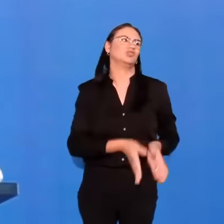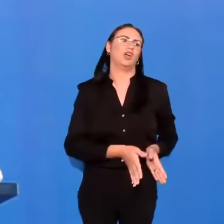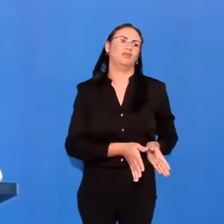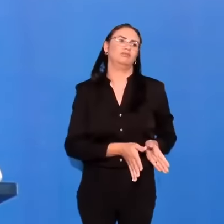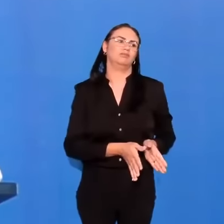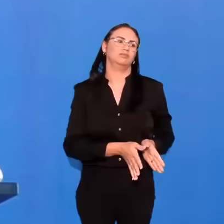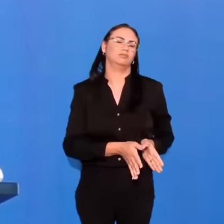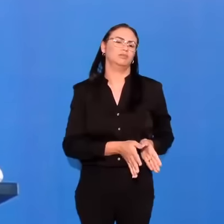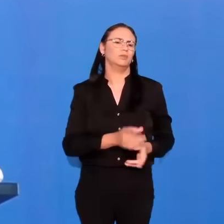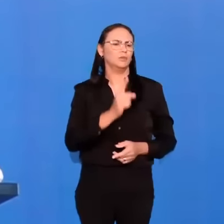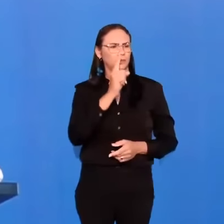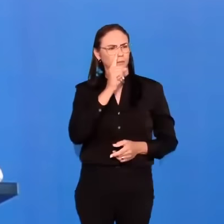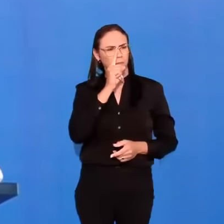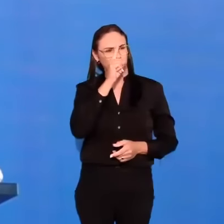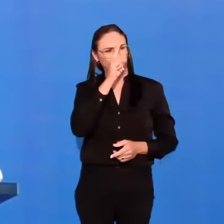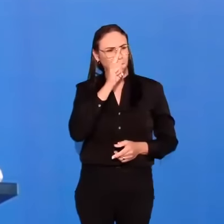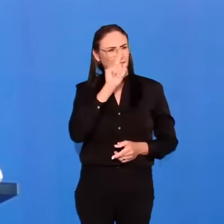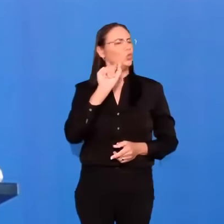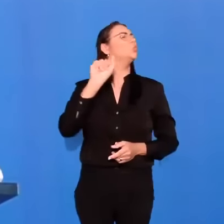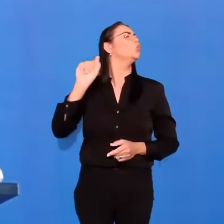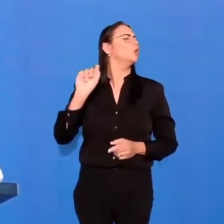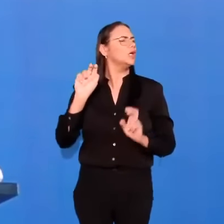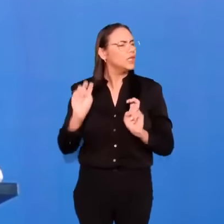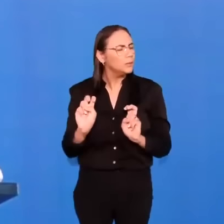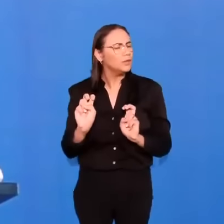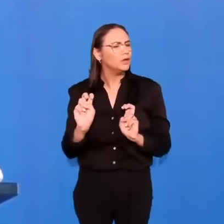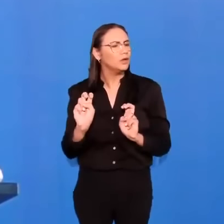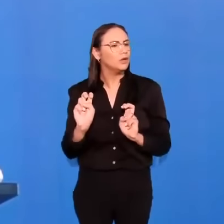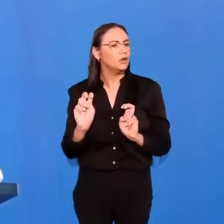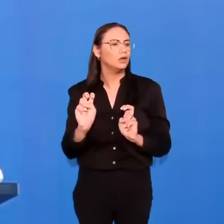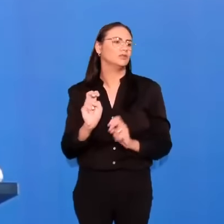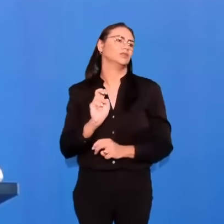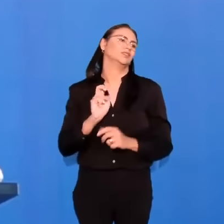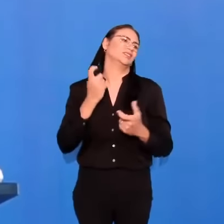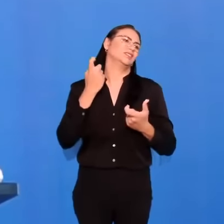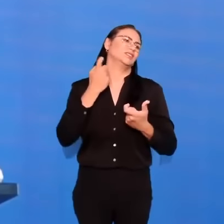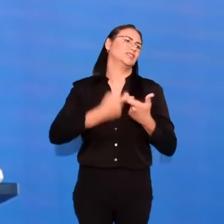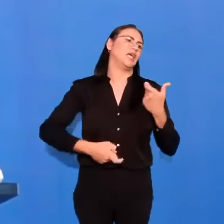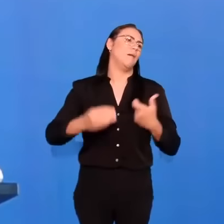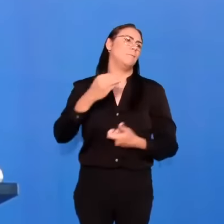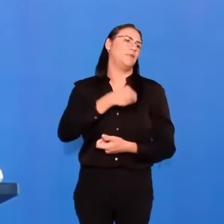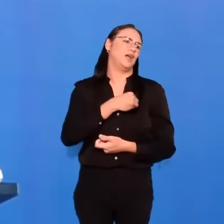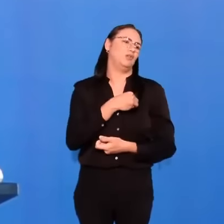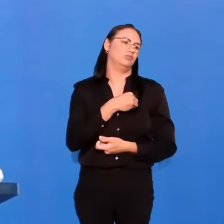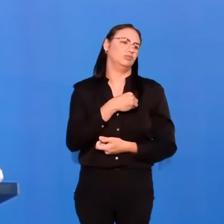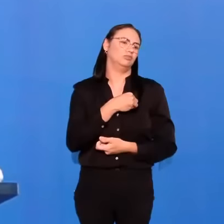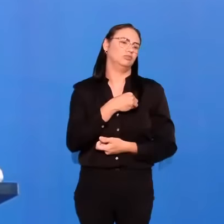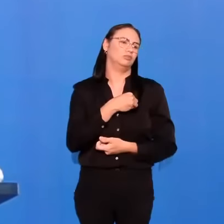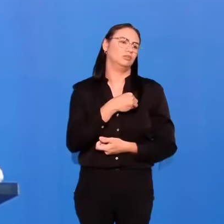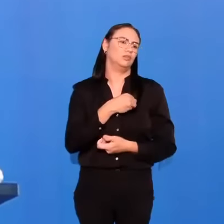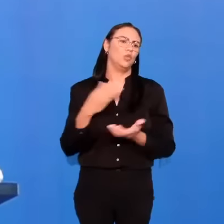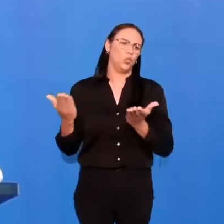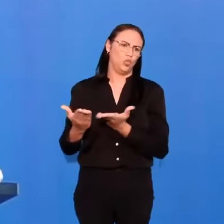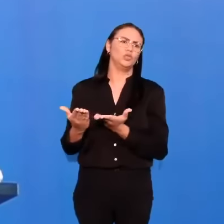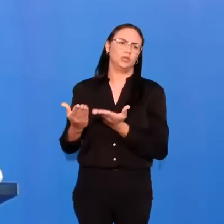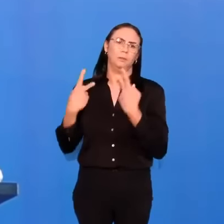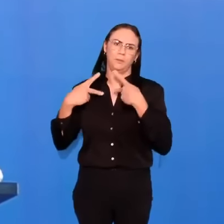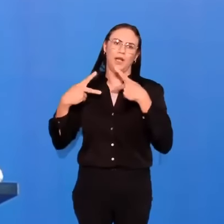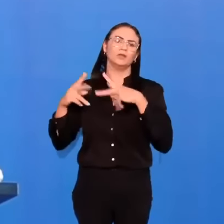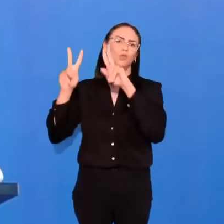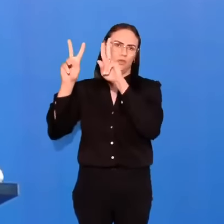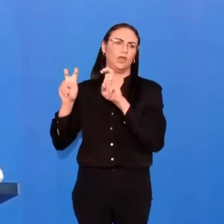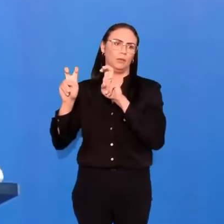O perigo dos pecados sexuais. E esse é o tema da minha mensagem, o